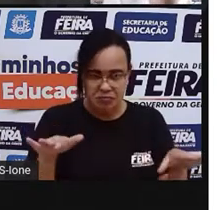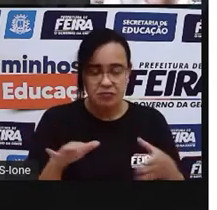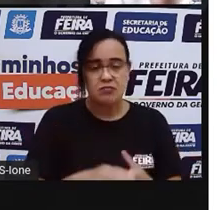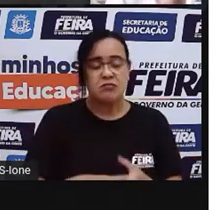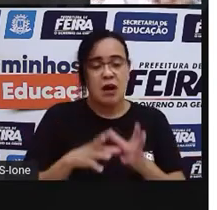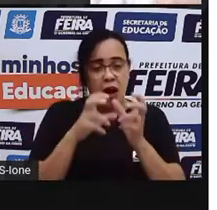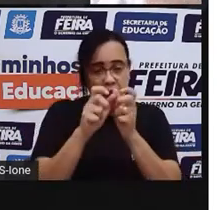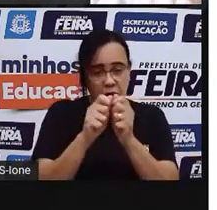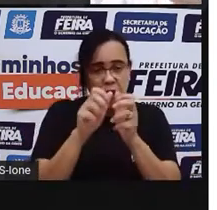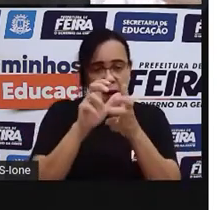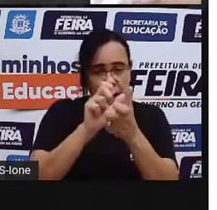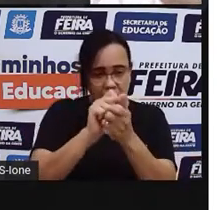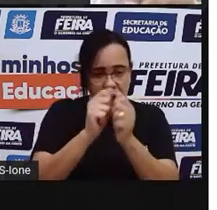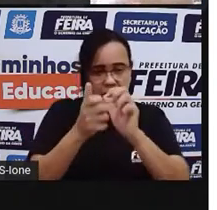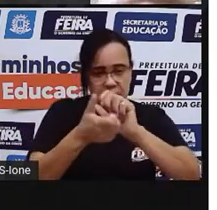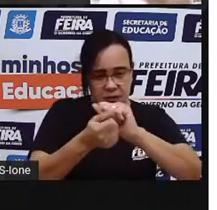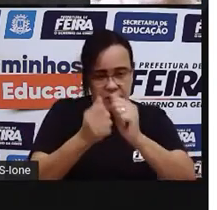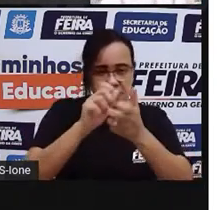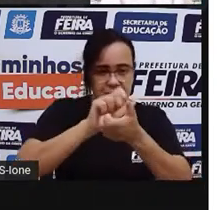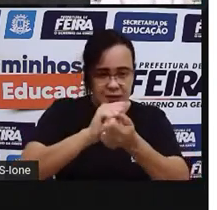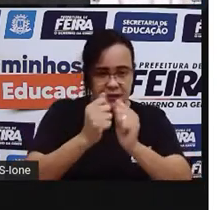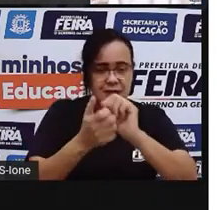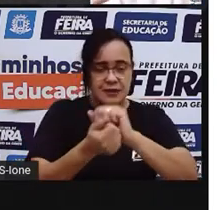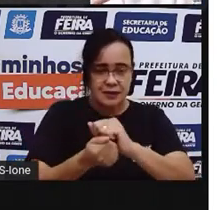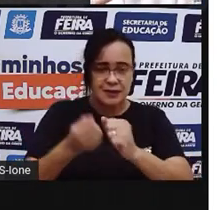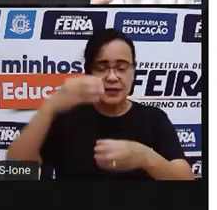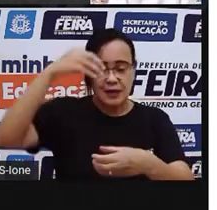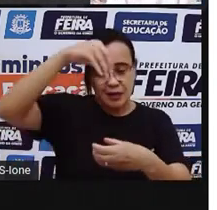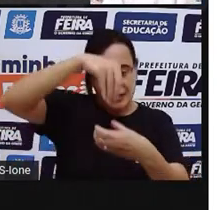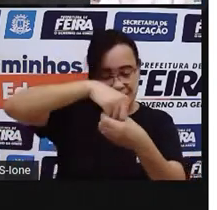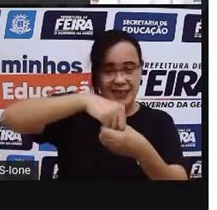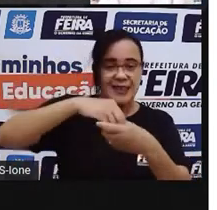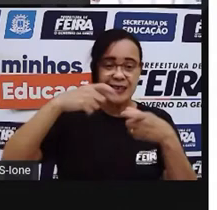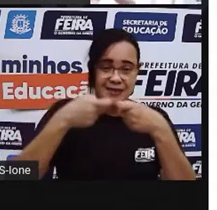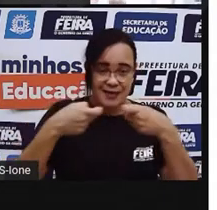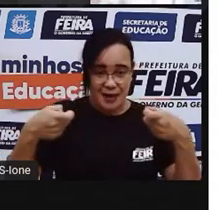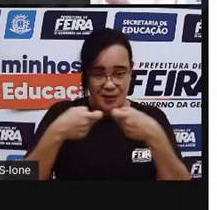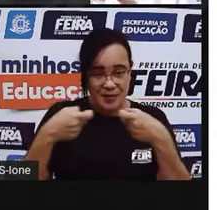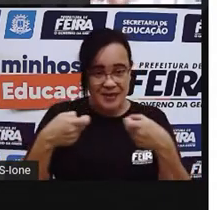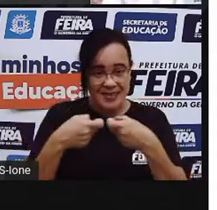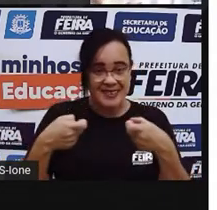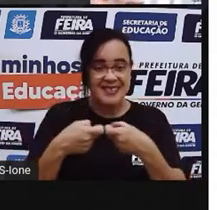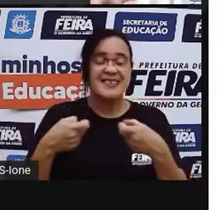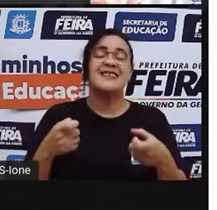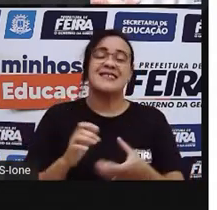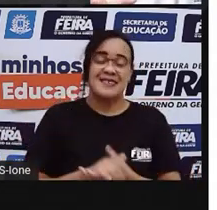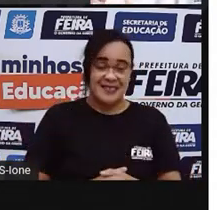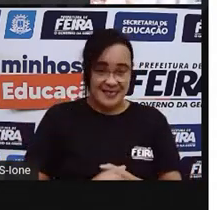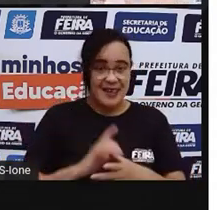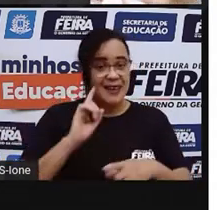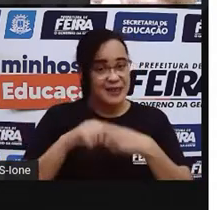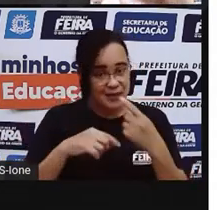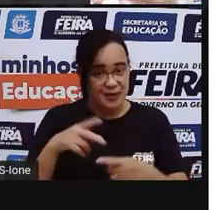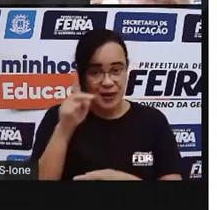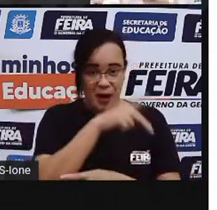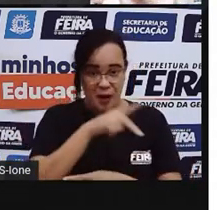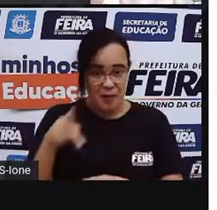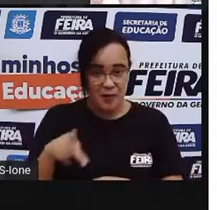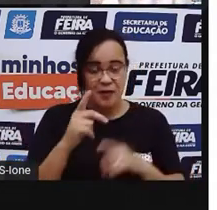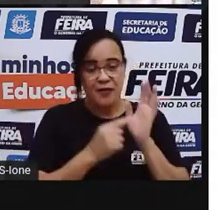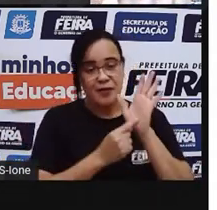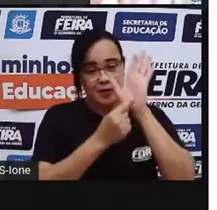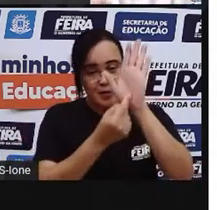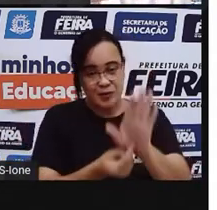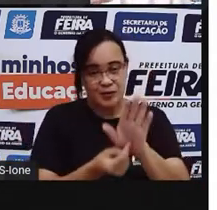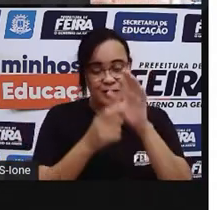direitinho, ó. E aí, pra complementar a sua bola. E aí você vai, a Pro vai mostrar aqui no vídeo explicando como é que faz